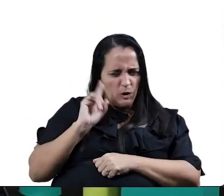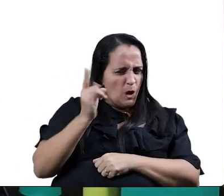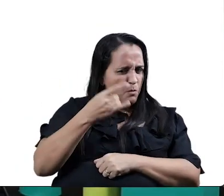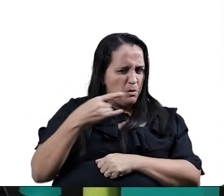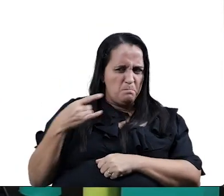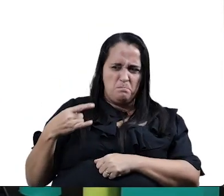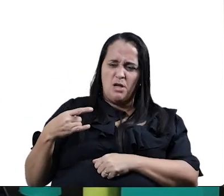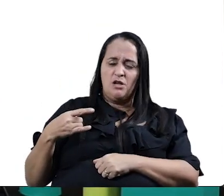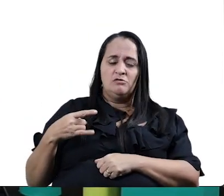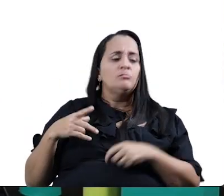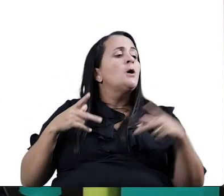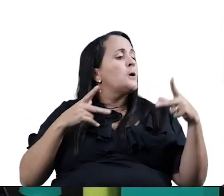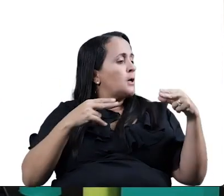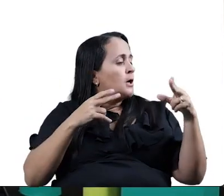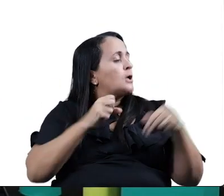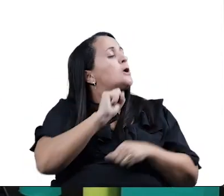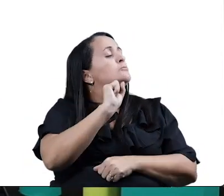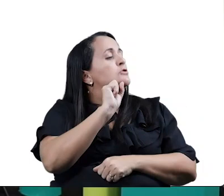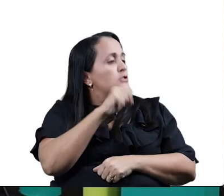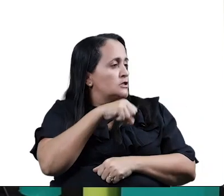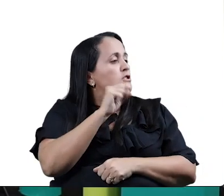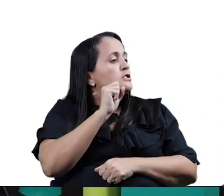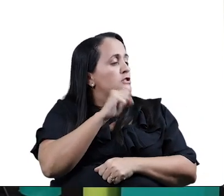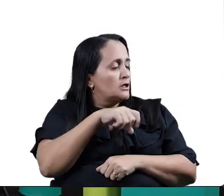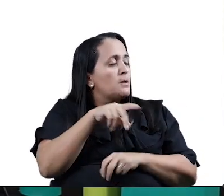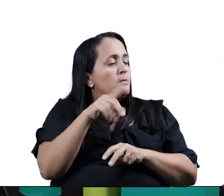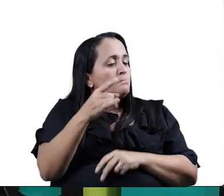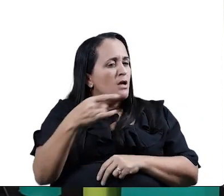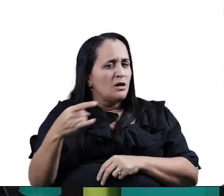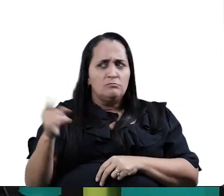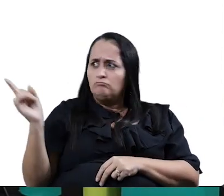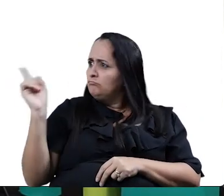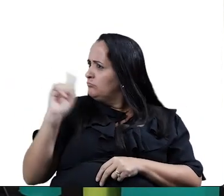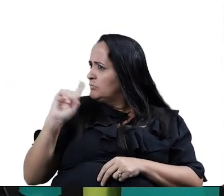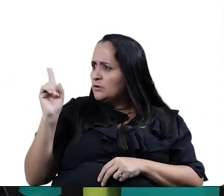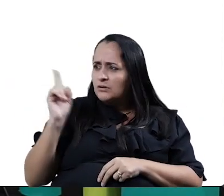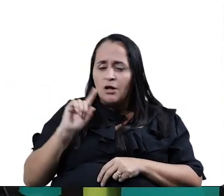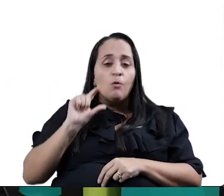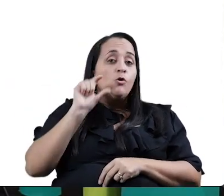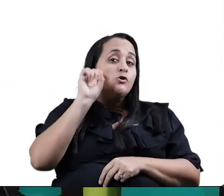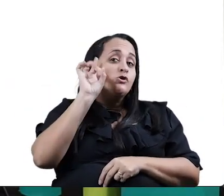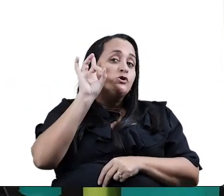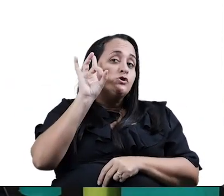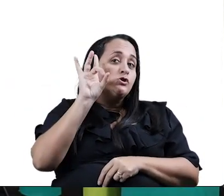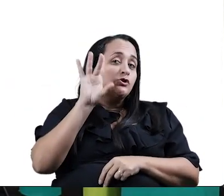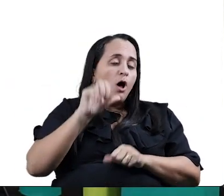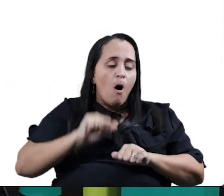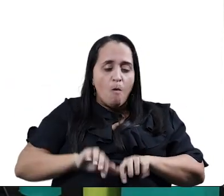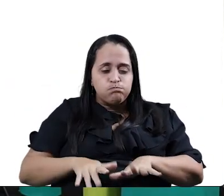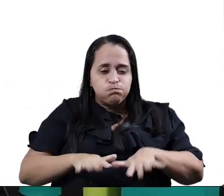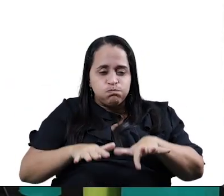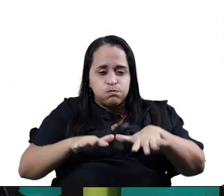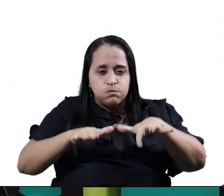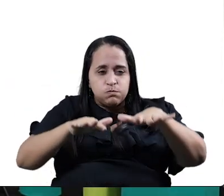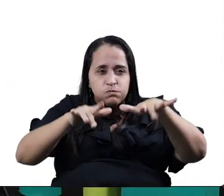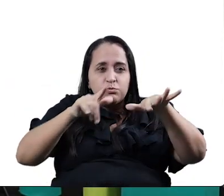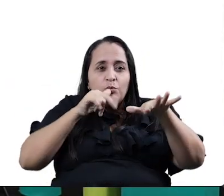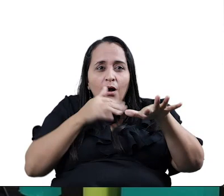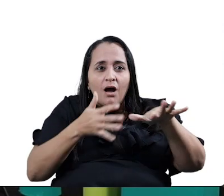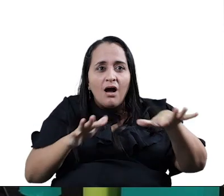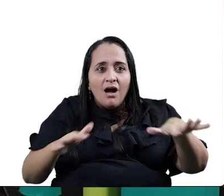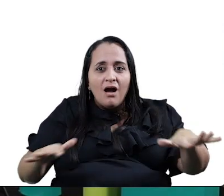peixe. Caranguejo, peixe. É caranguejo só é peixe na enchente da